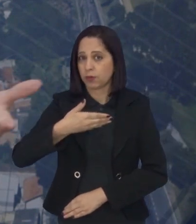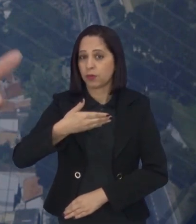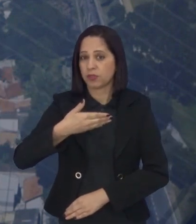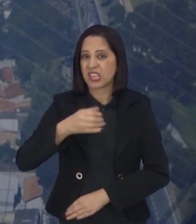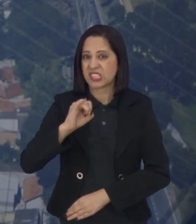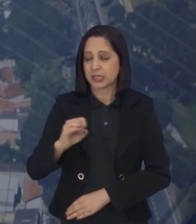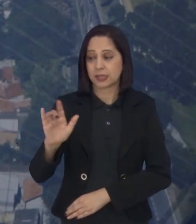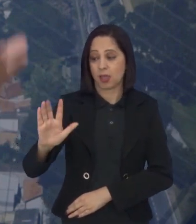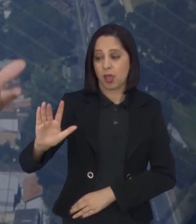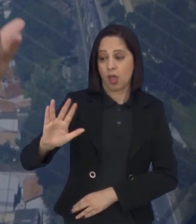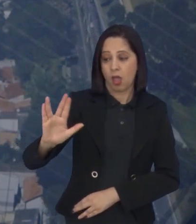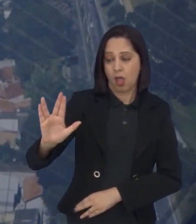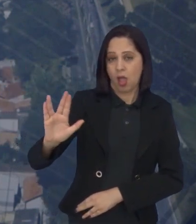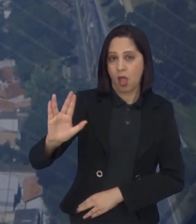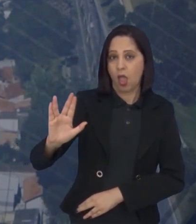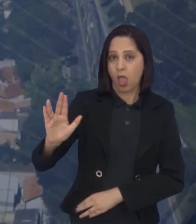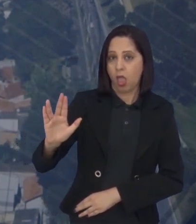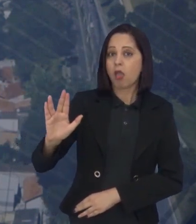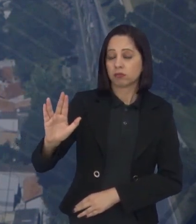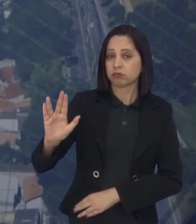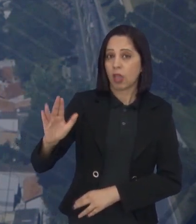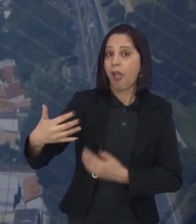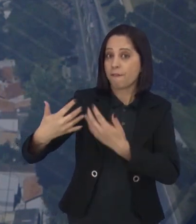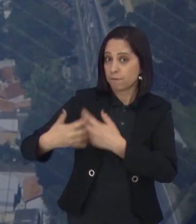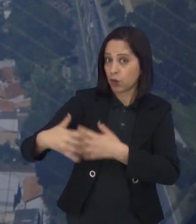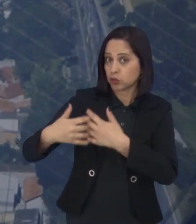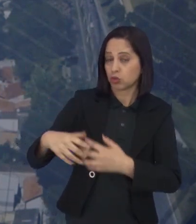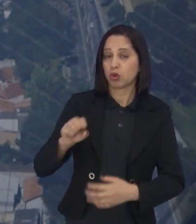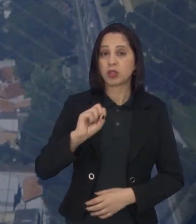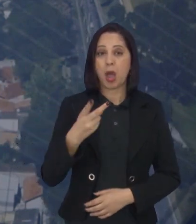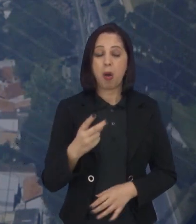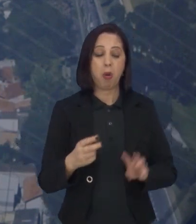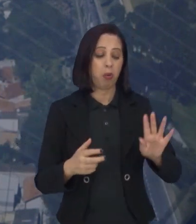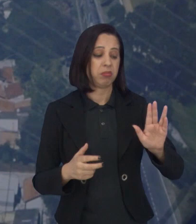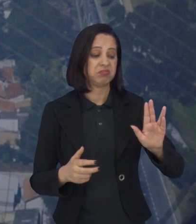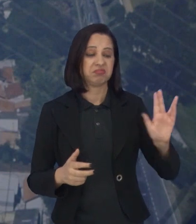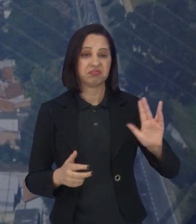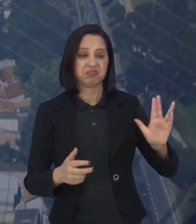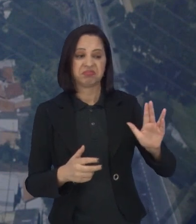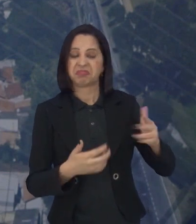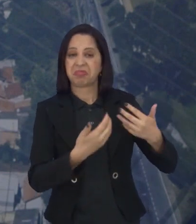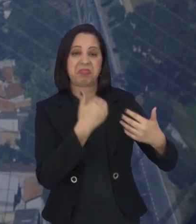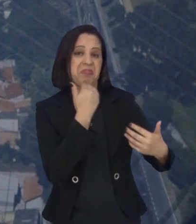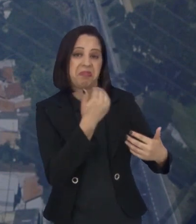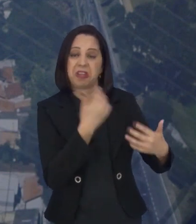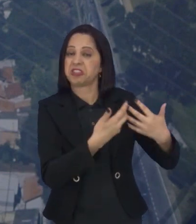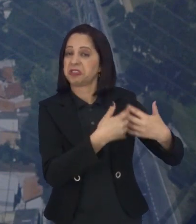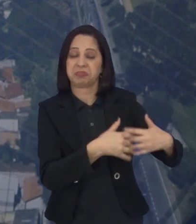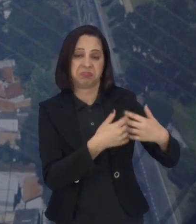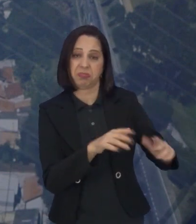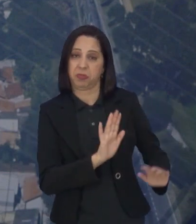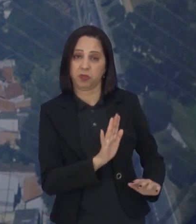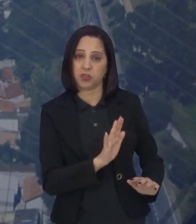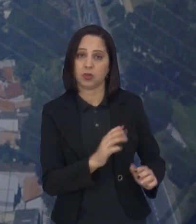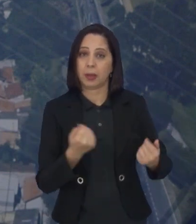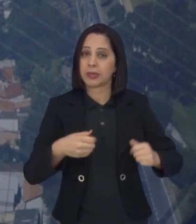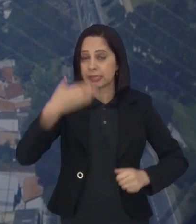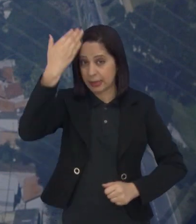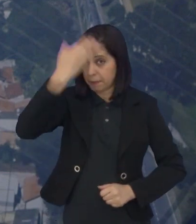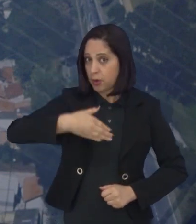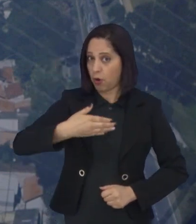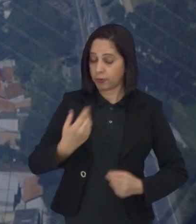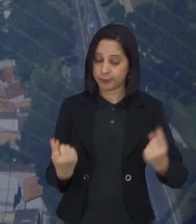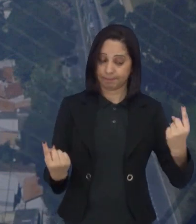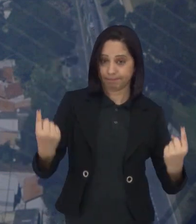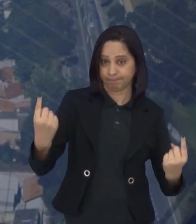eficácia de determinado tratamento para fins medicinais. Então, e a informação para isso também é muito importante, né? Às vezes a gente